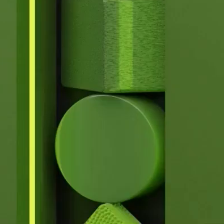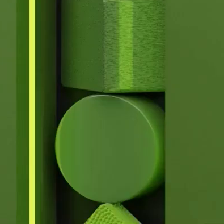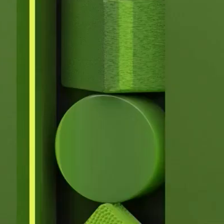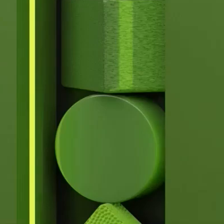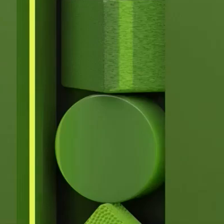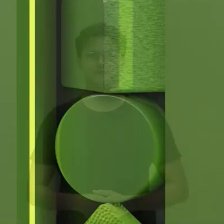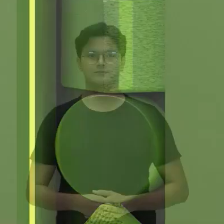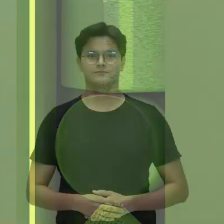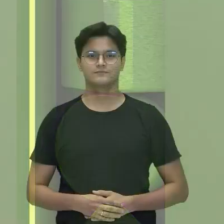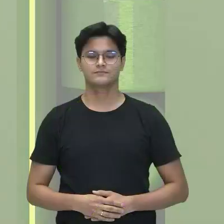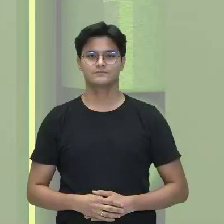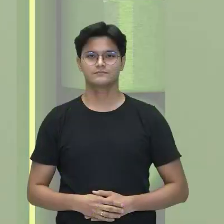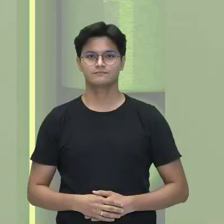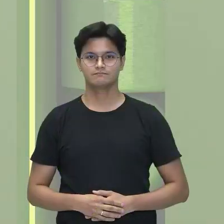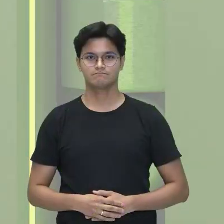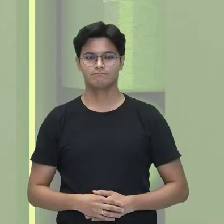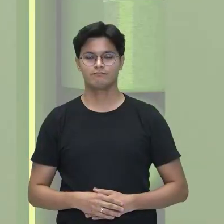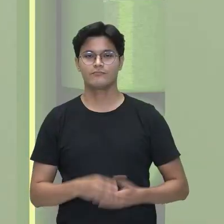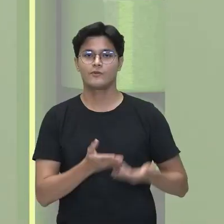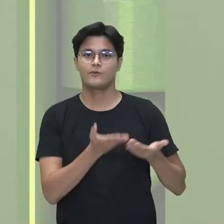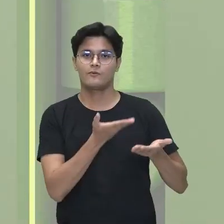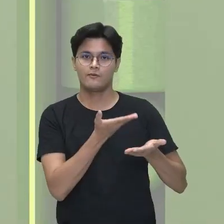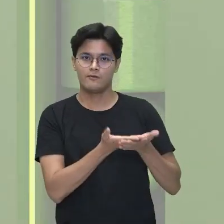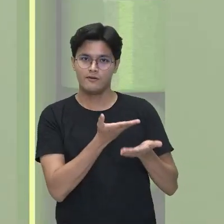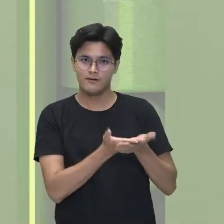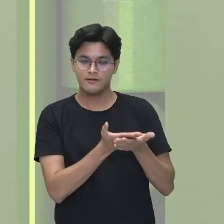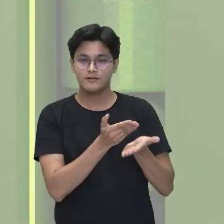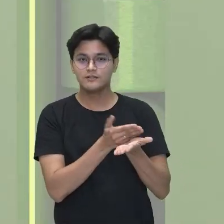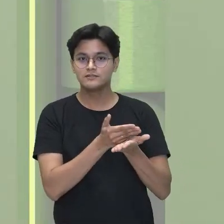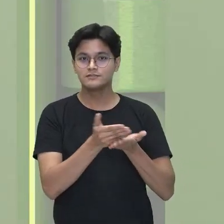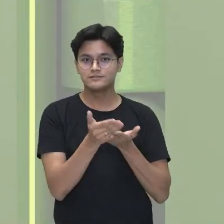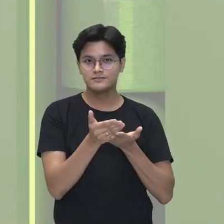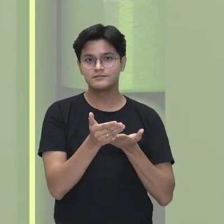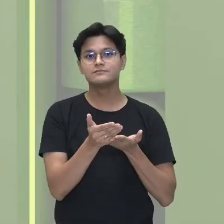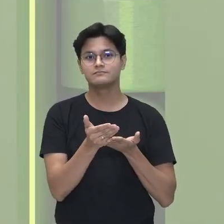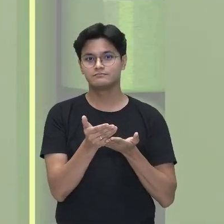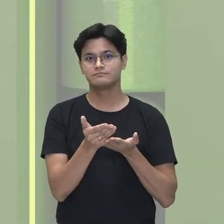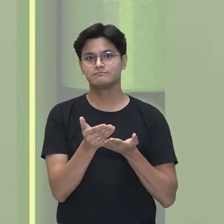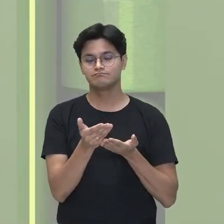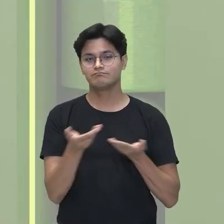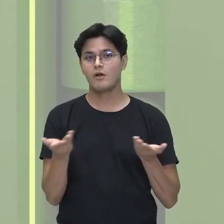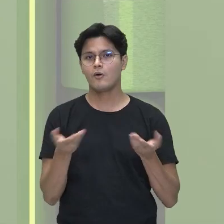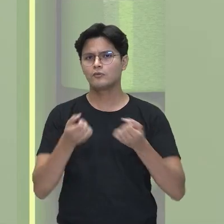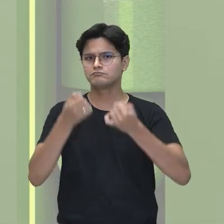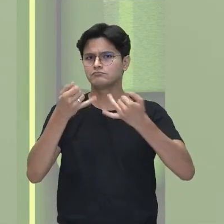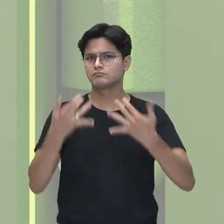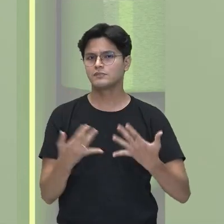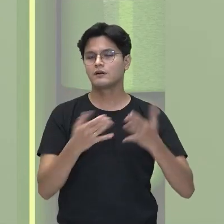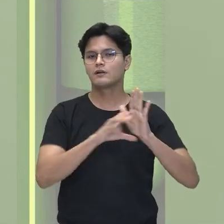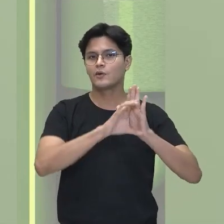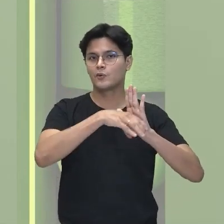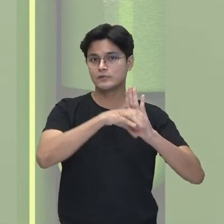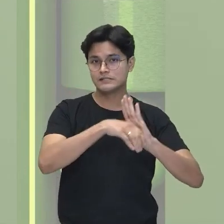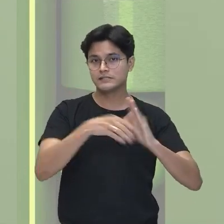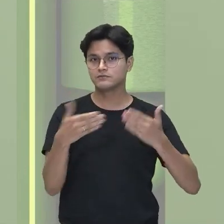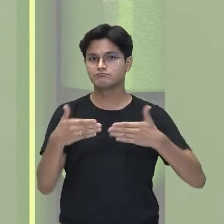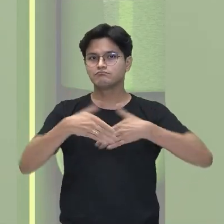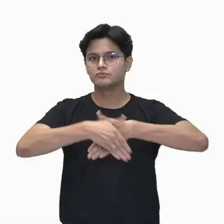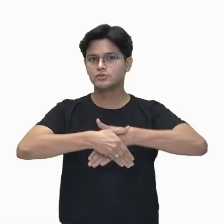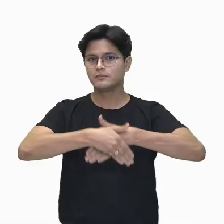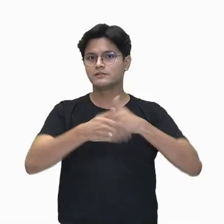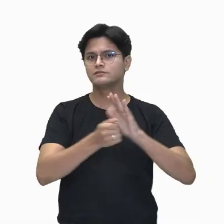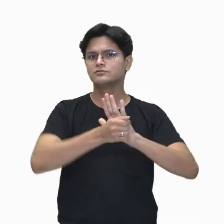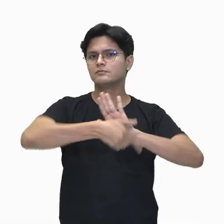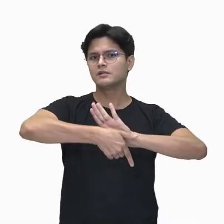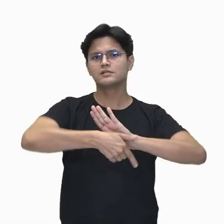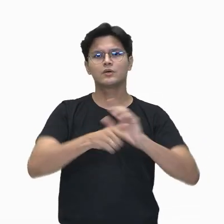Para iniciar nossa aula, nós vamos ao conceito de isomeria geométrica.